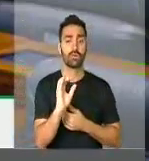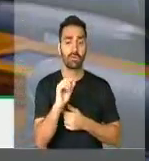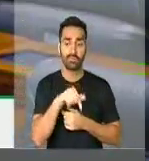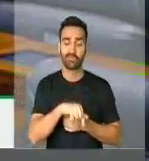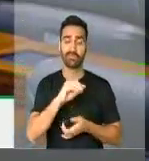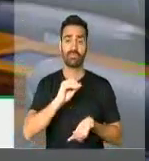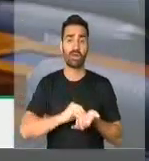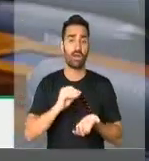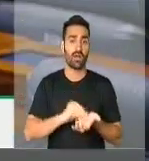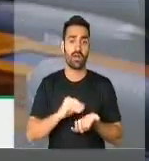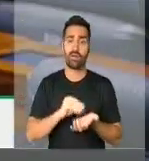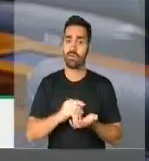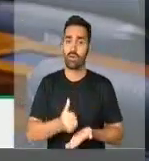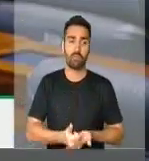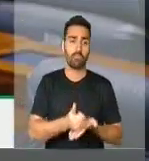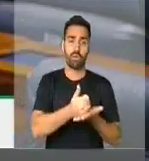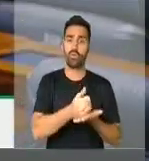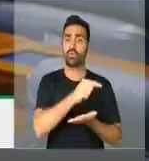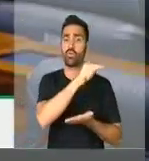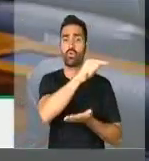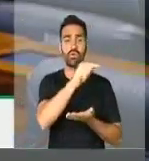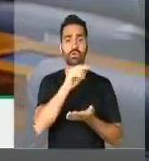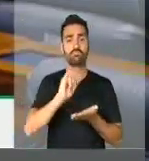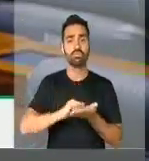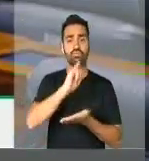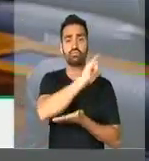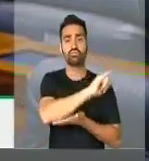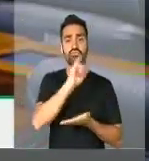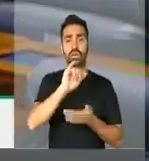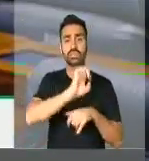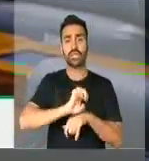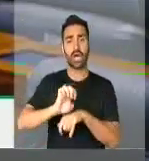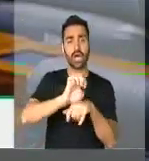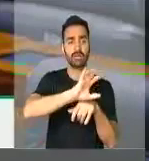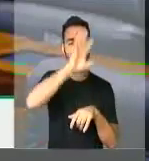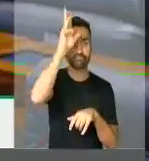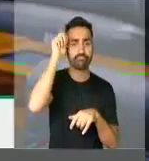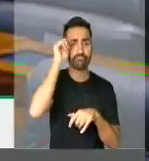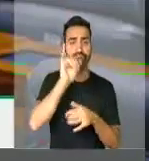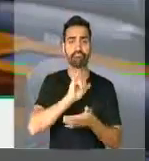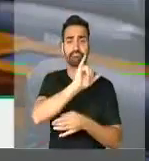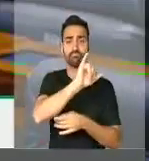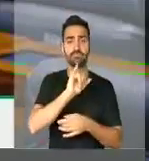regional, que precisa desses investimentos e seria a contrapartida do capital estrangeiro...